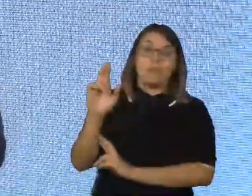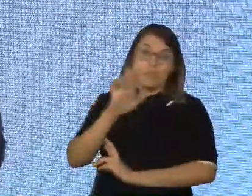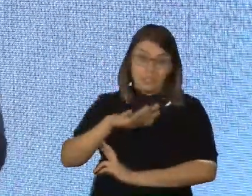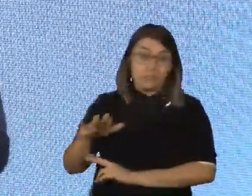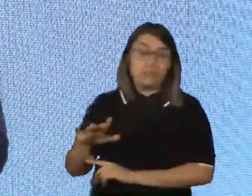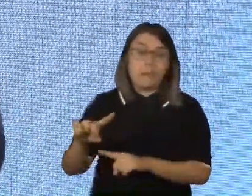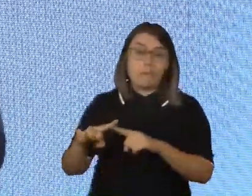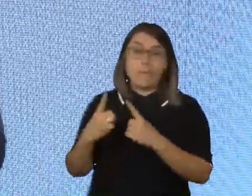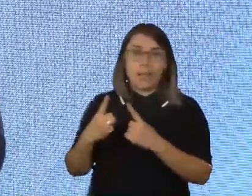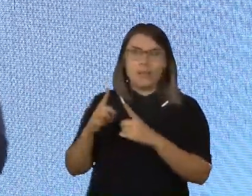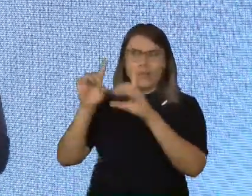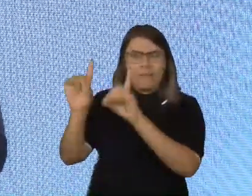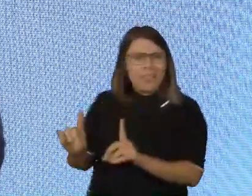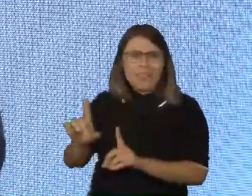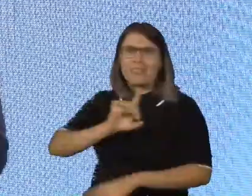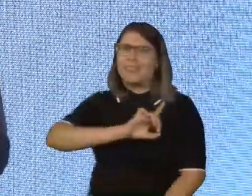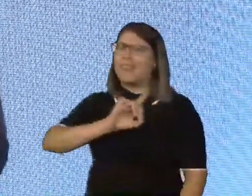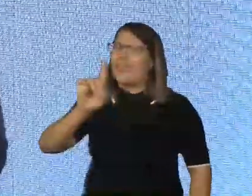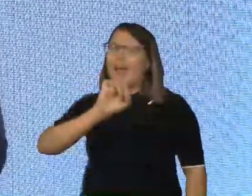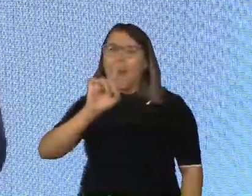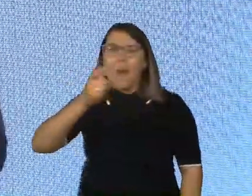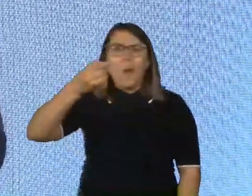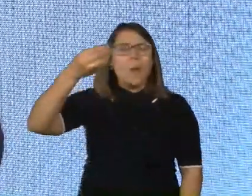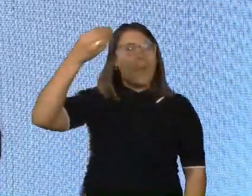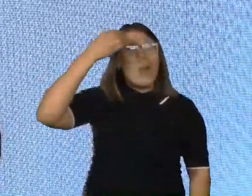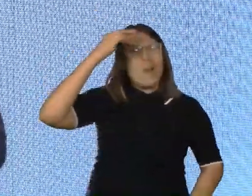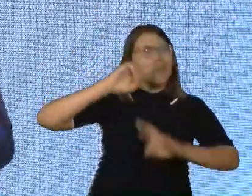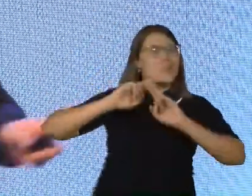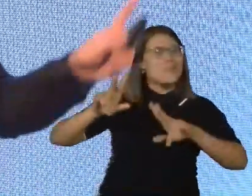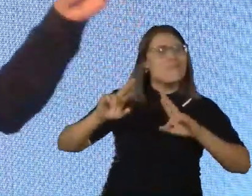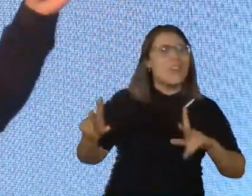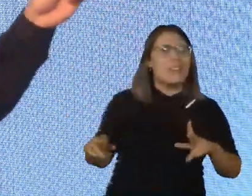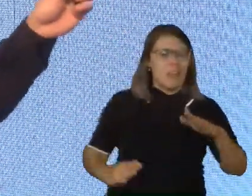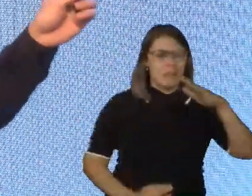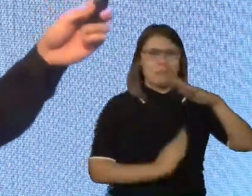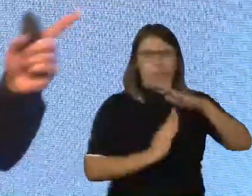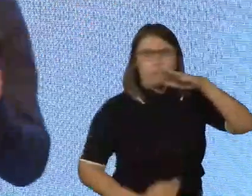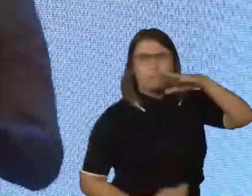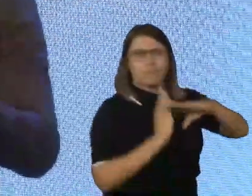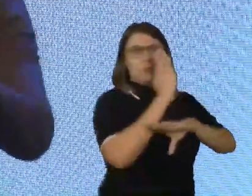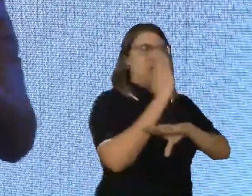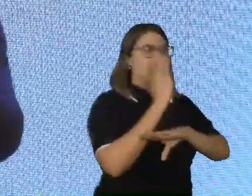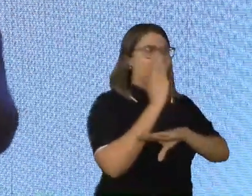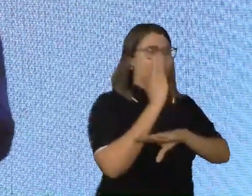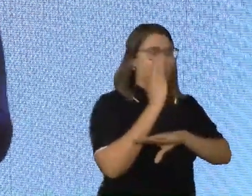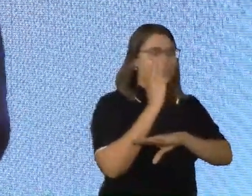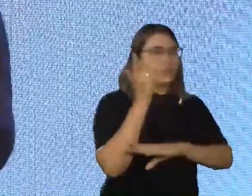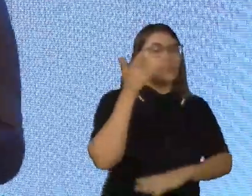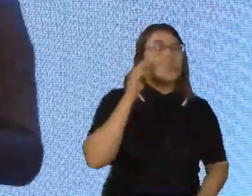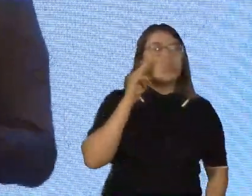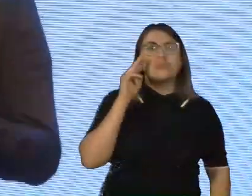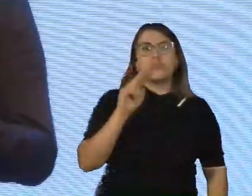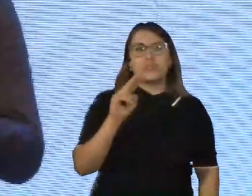mas eles não operam numa mente limitada. Eles operam numa mente diversa. O vocês acabaram de ver foi uma atitude de